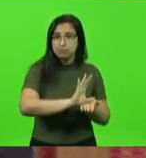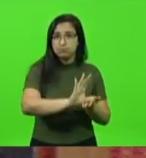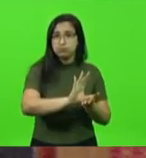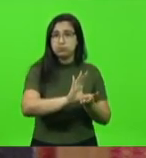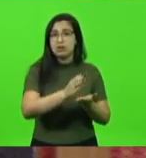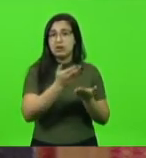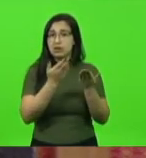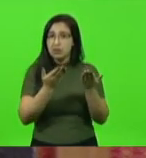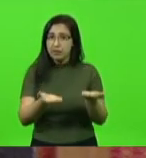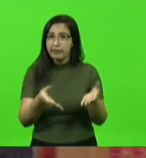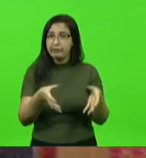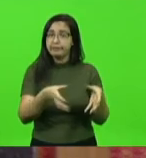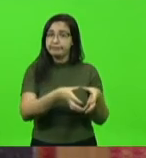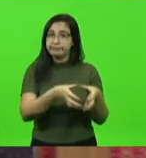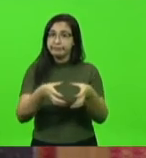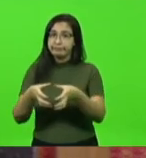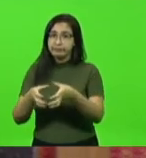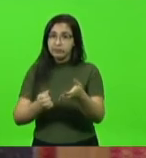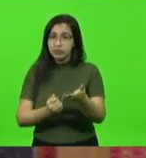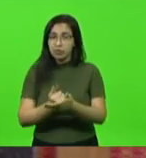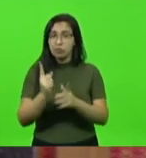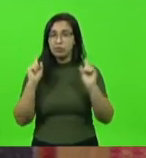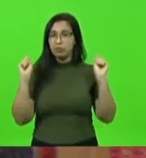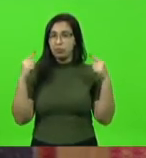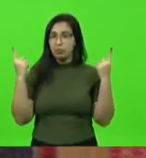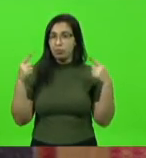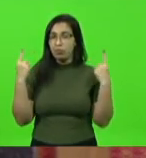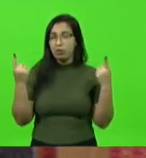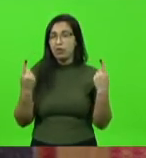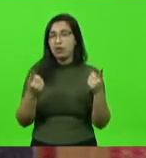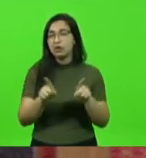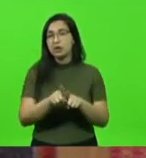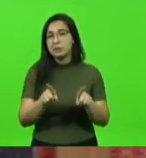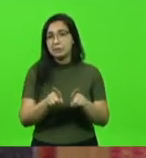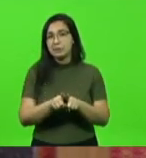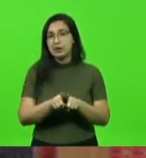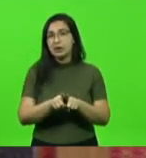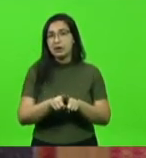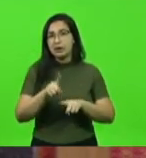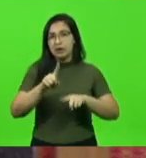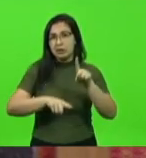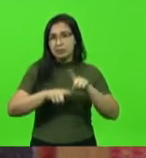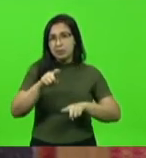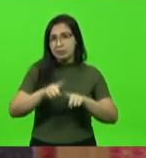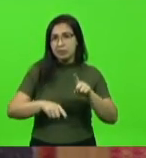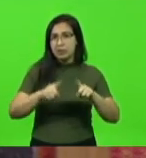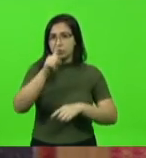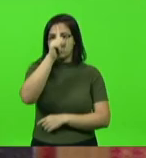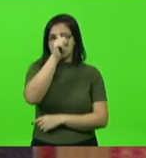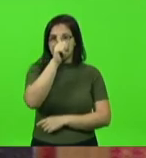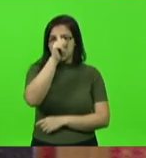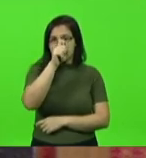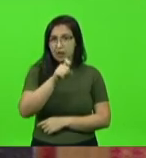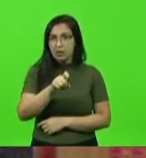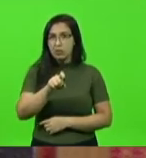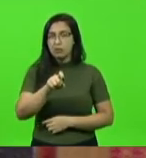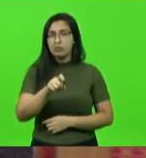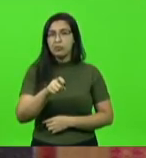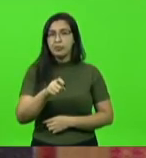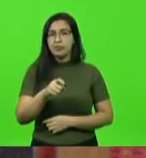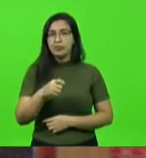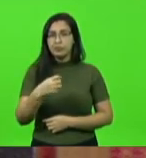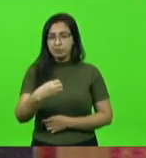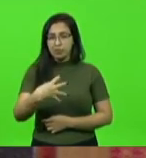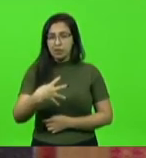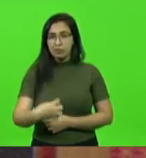compra de ambulâncias equipamento para os hospitais raio-x mas tivemos essas